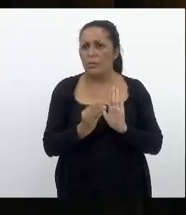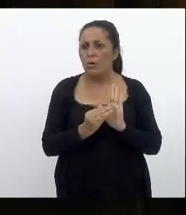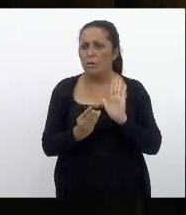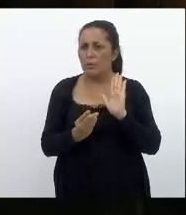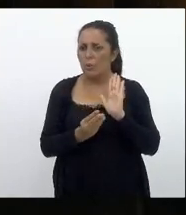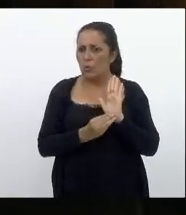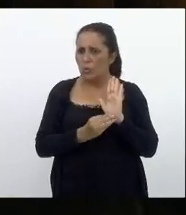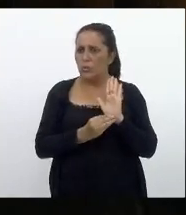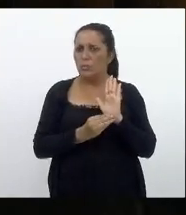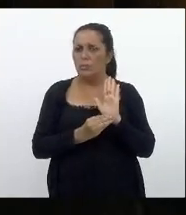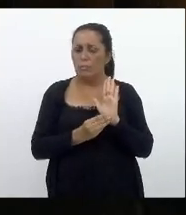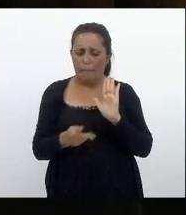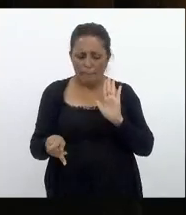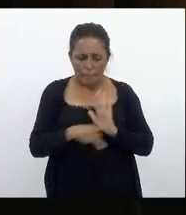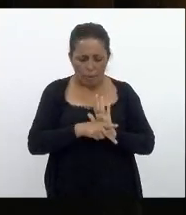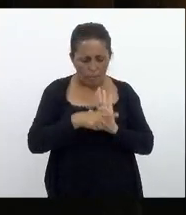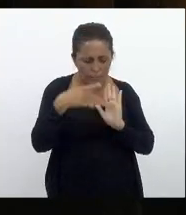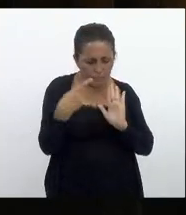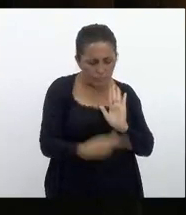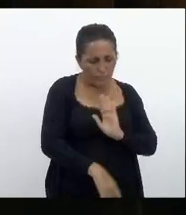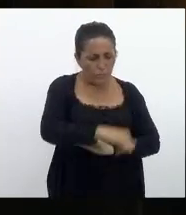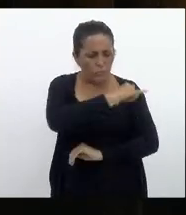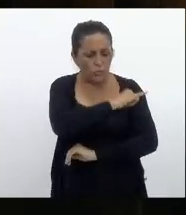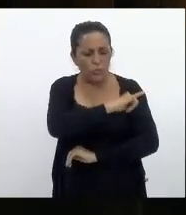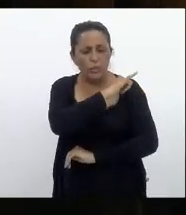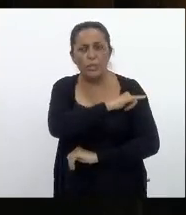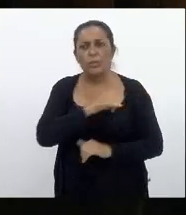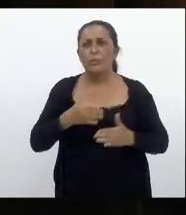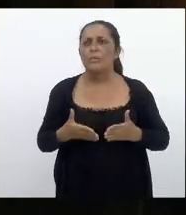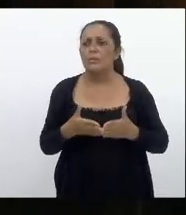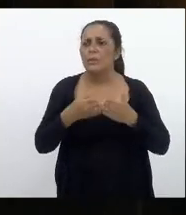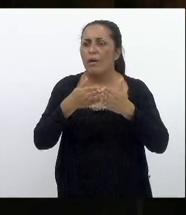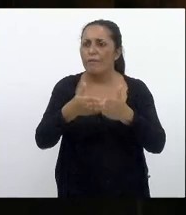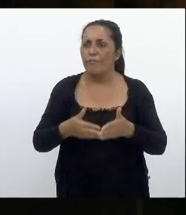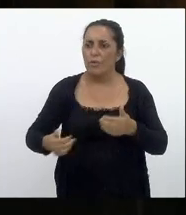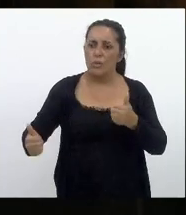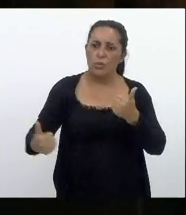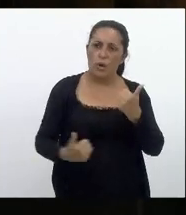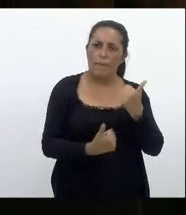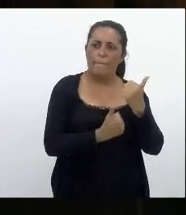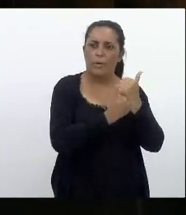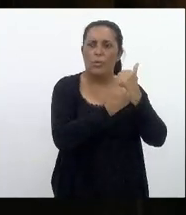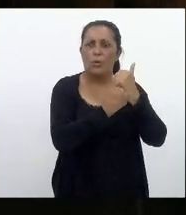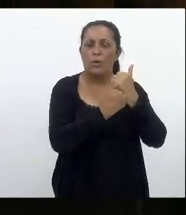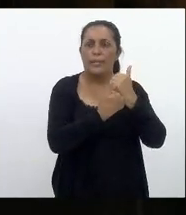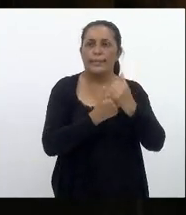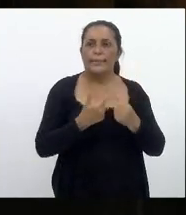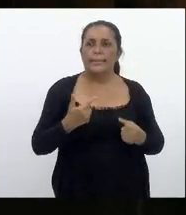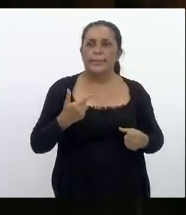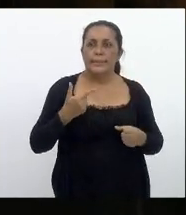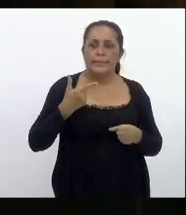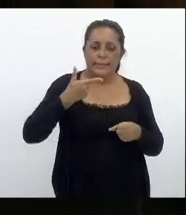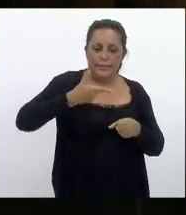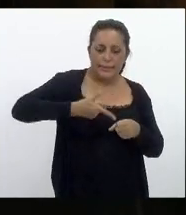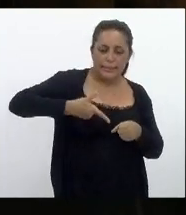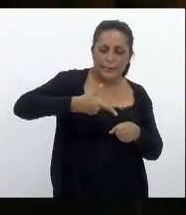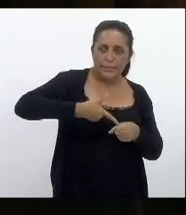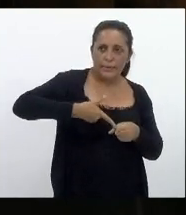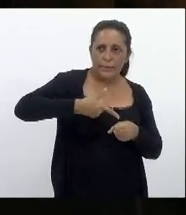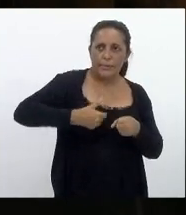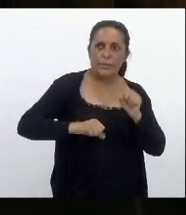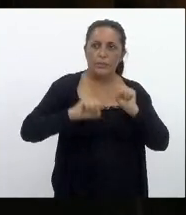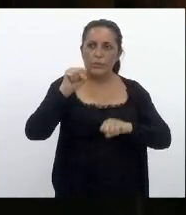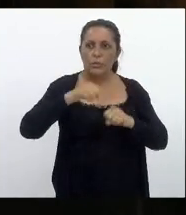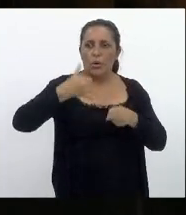no que se refere aos navios de apoio à indústria de óleo e gás no nosso estado do Rio de Janeiro